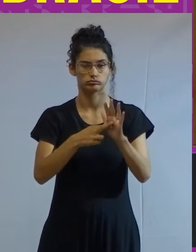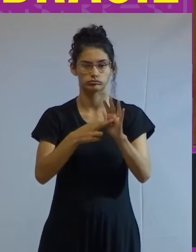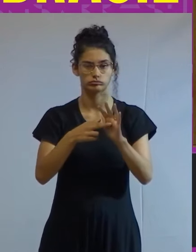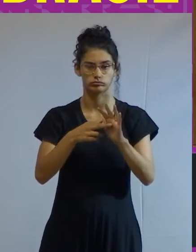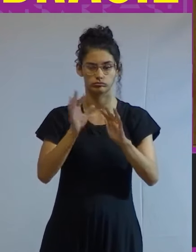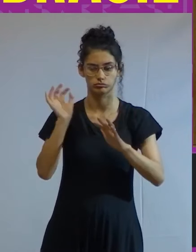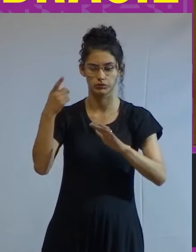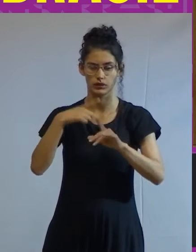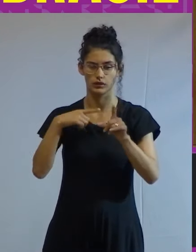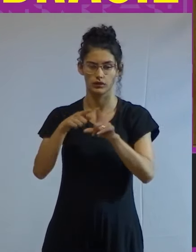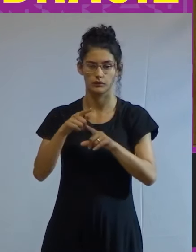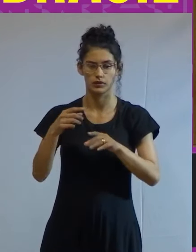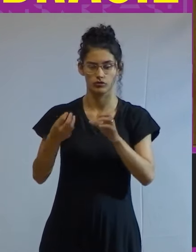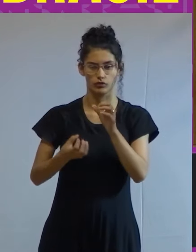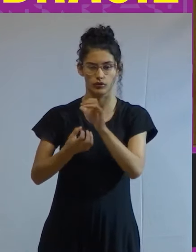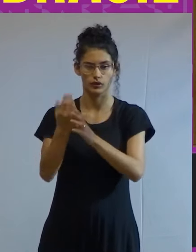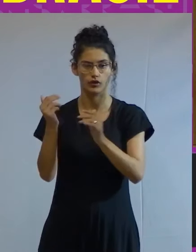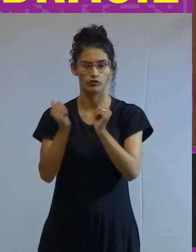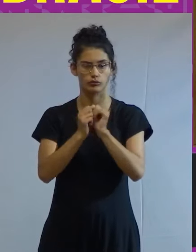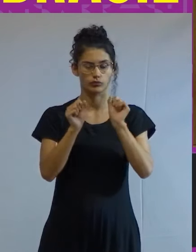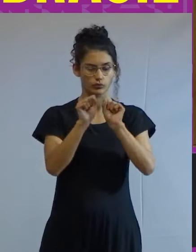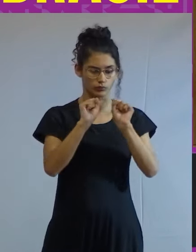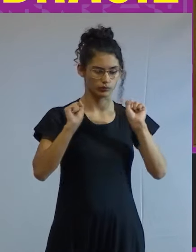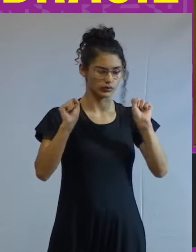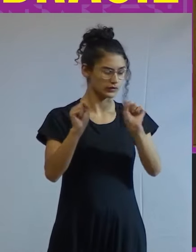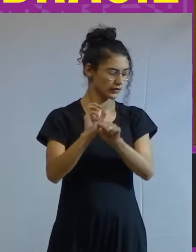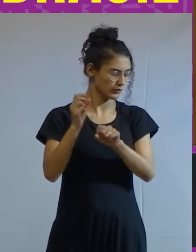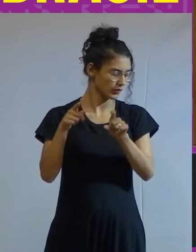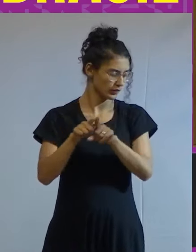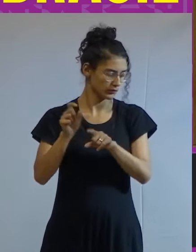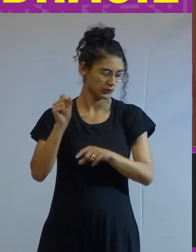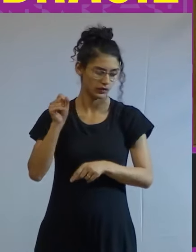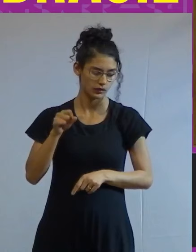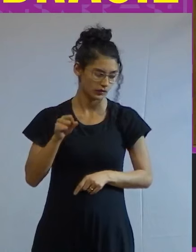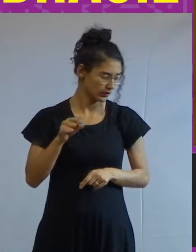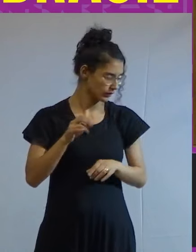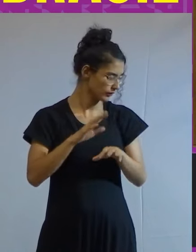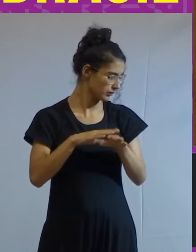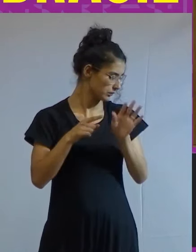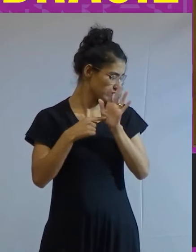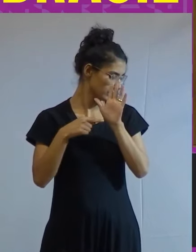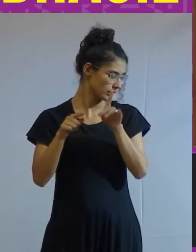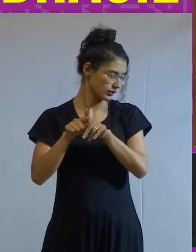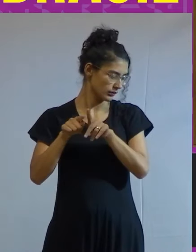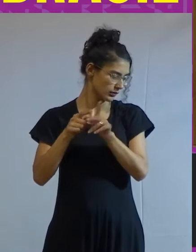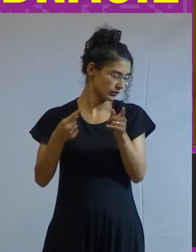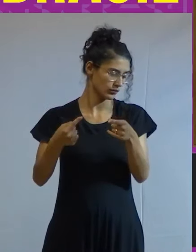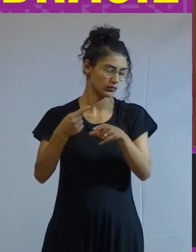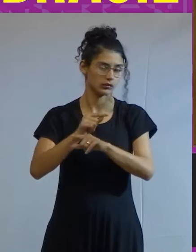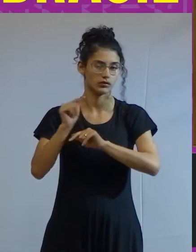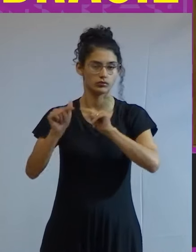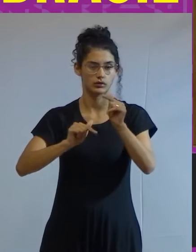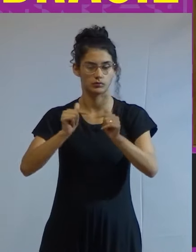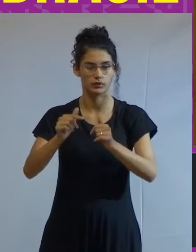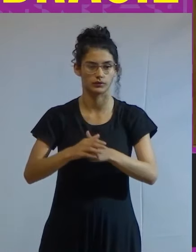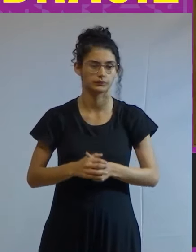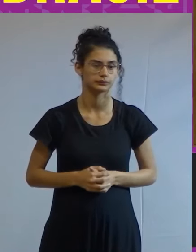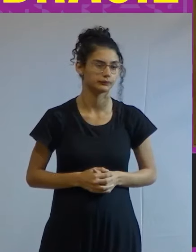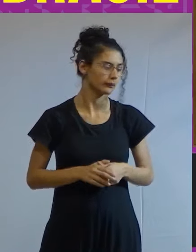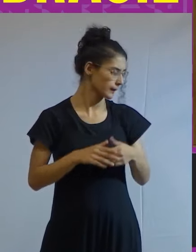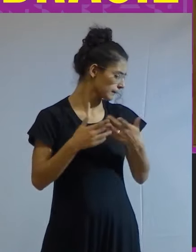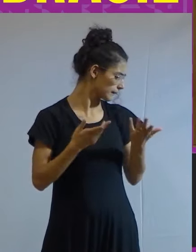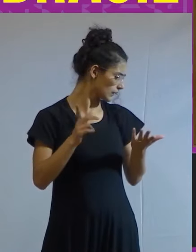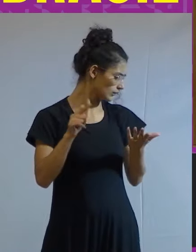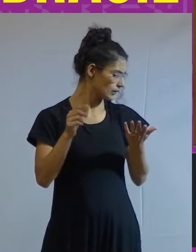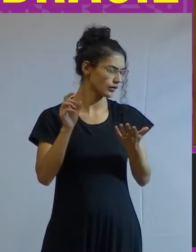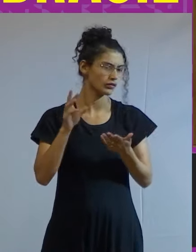impulsos de se insurgirem contra o sistema ou simplesmente de se rebelarem contra condições de trabalho mas não